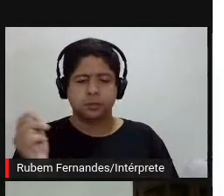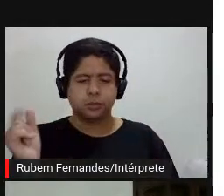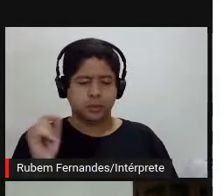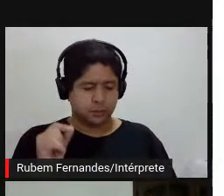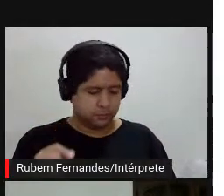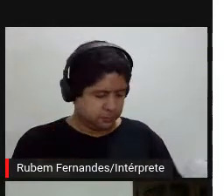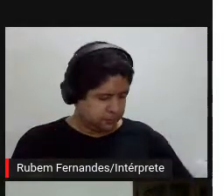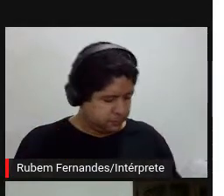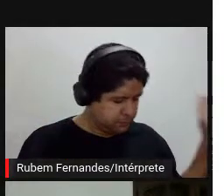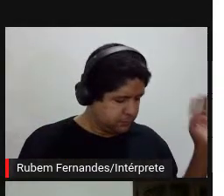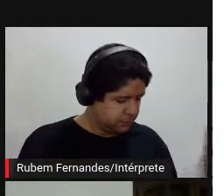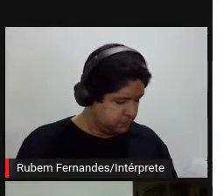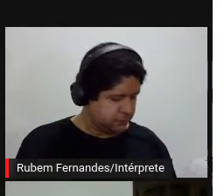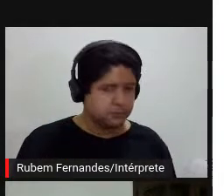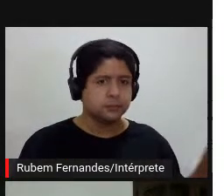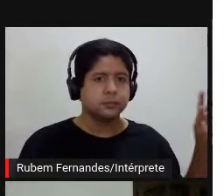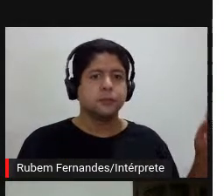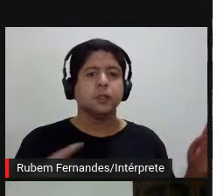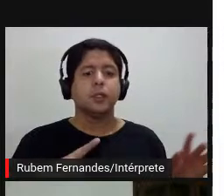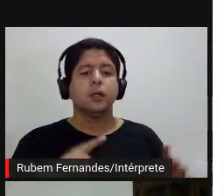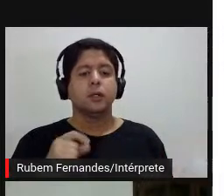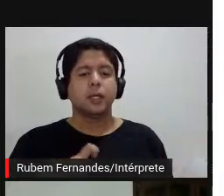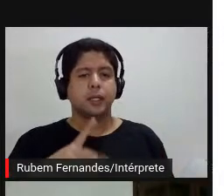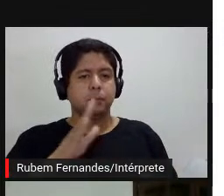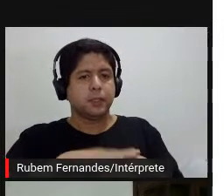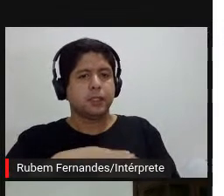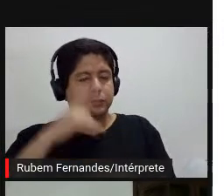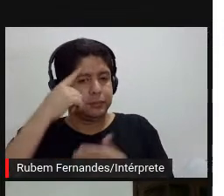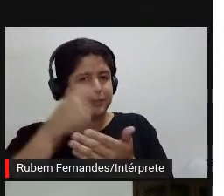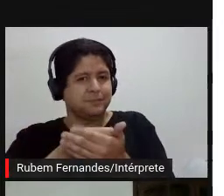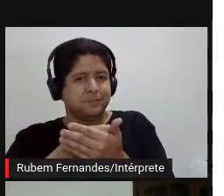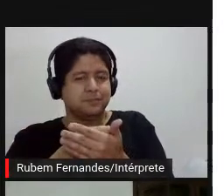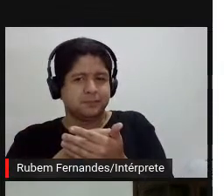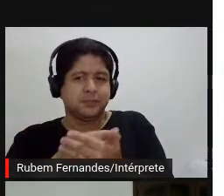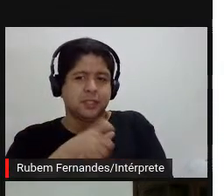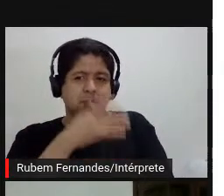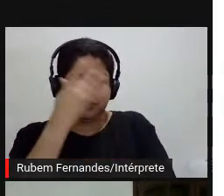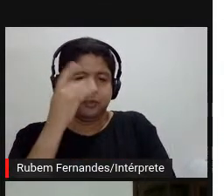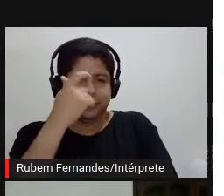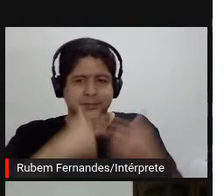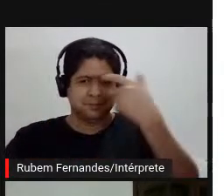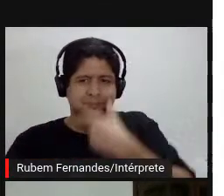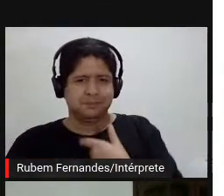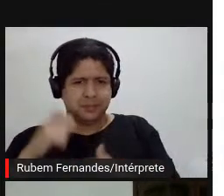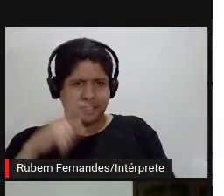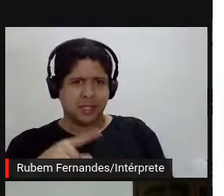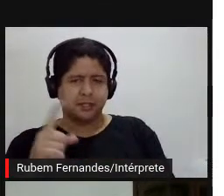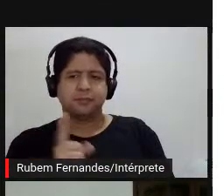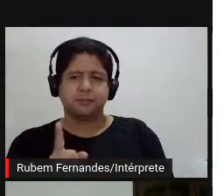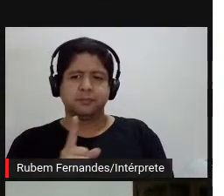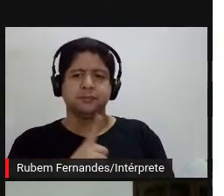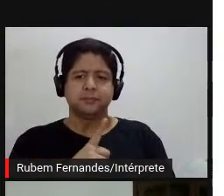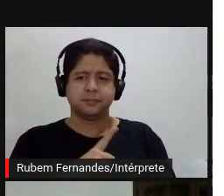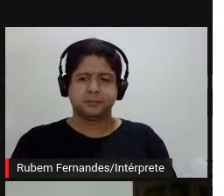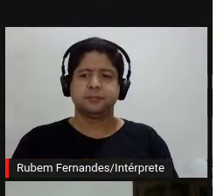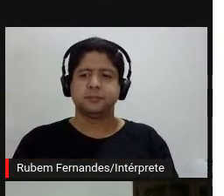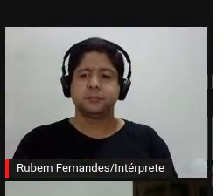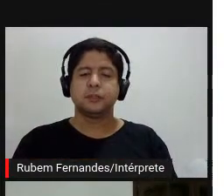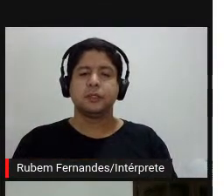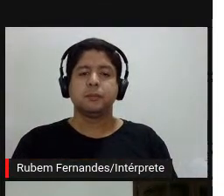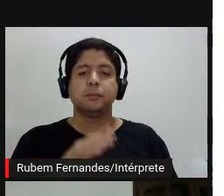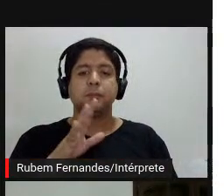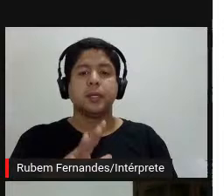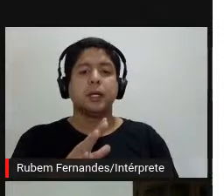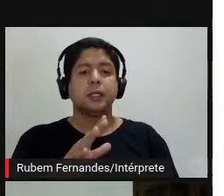acontecendo, né, é por decisão do curador, mas será que é isso mesmo? Eu percebi que não, e que esse coeficiente é